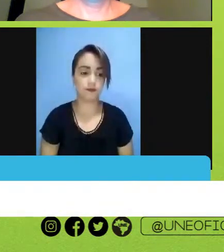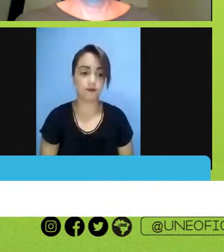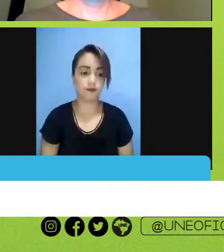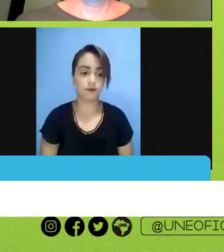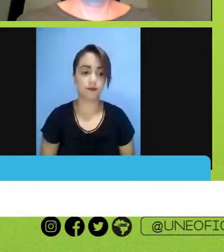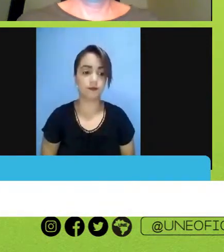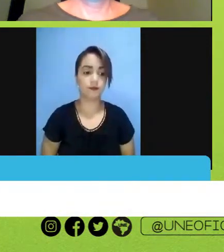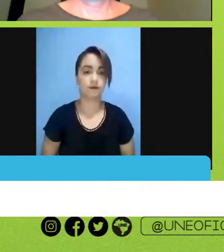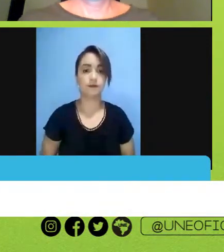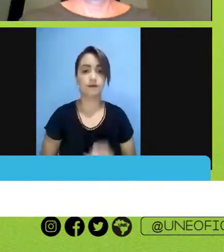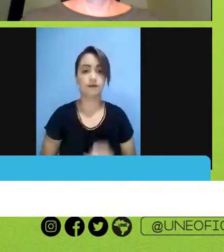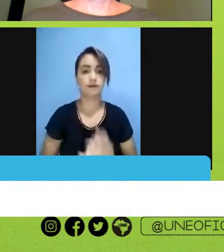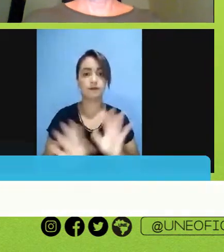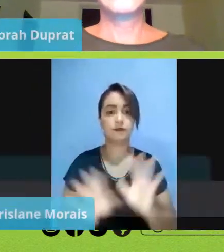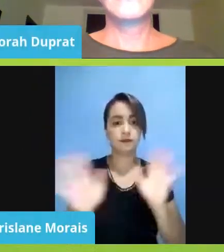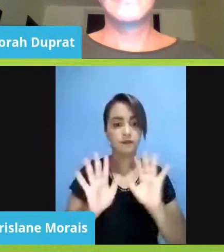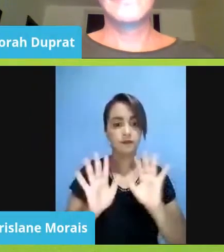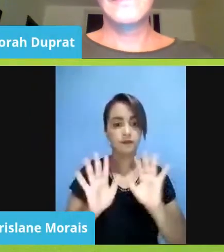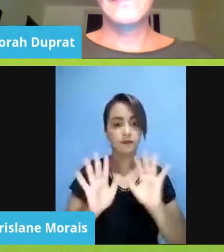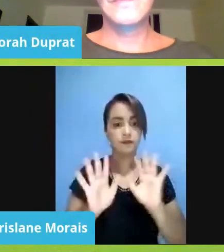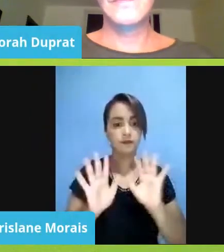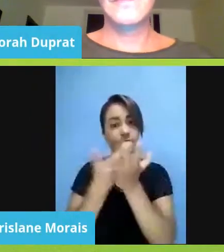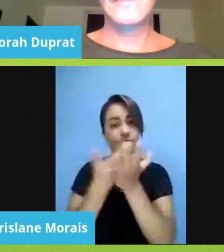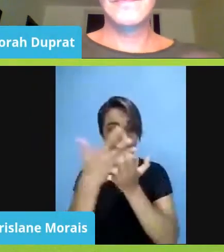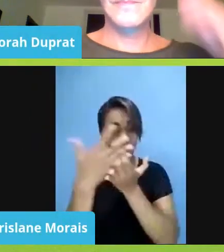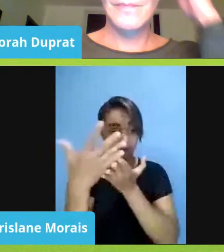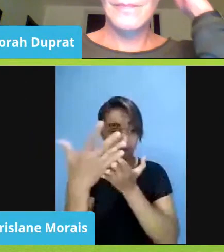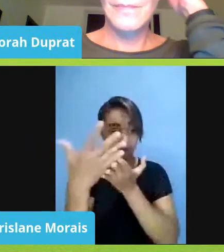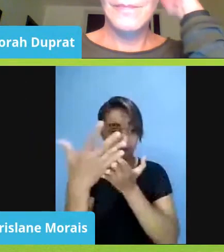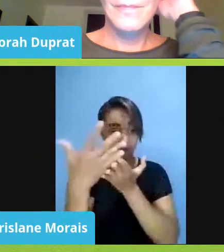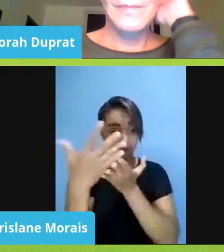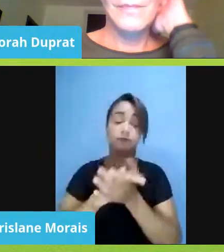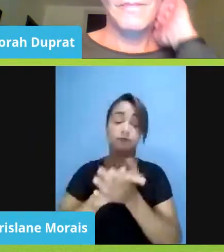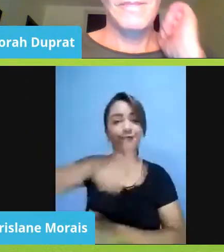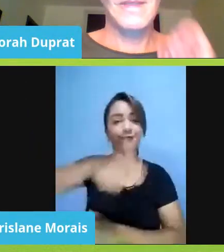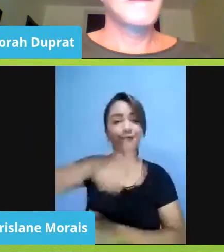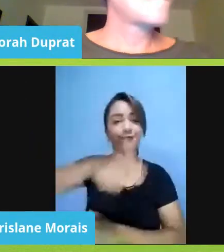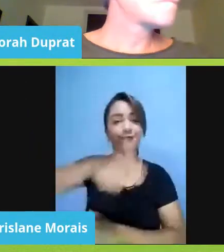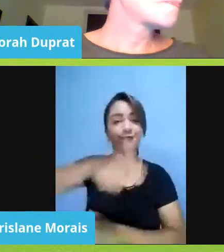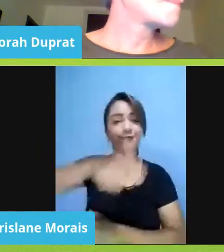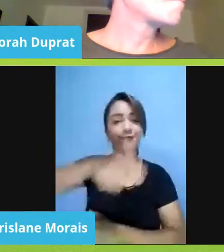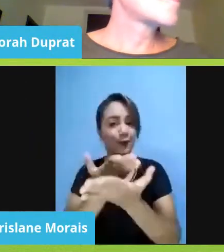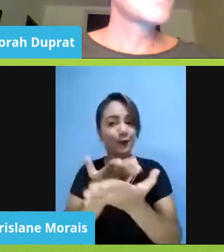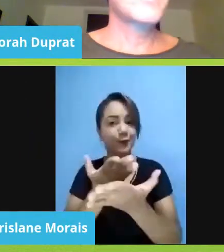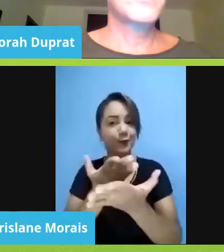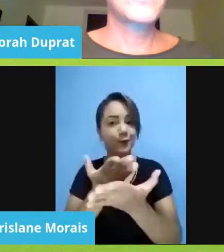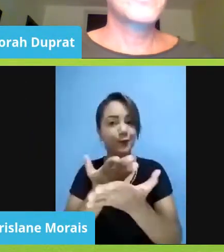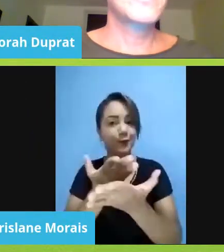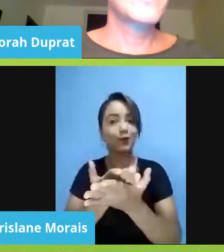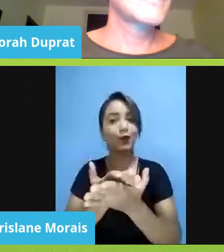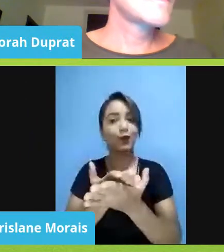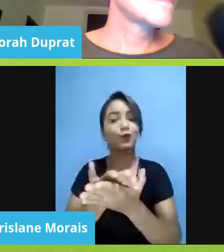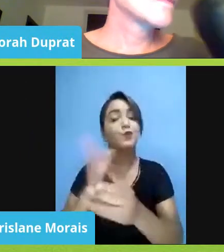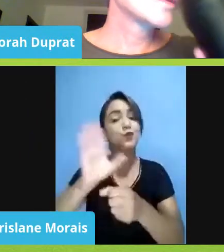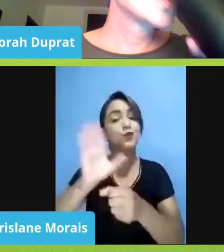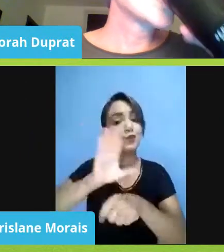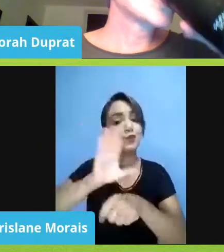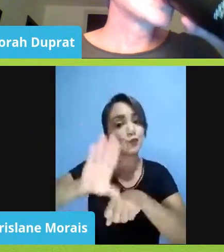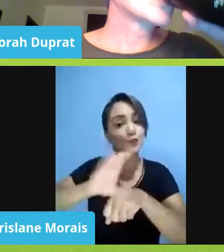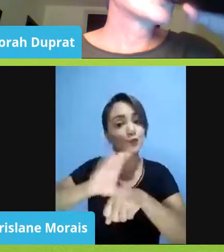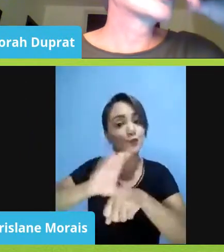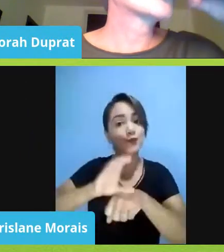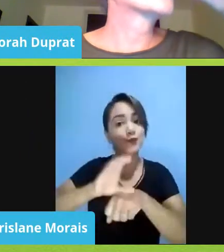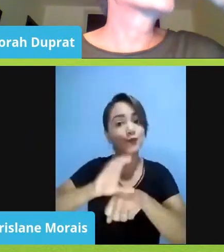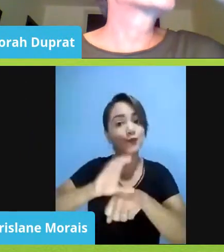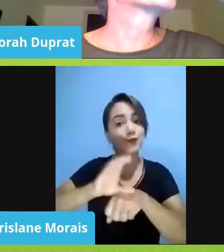Começamos aqui, então, mais uma aula do nosso mini curso sobre direitos